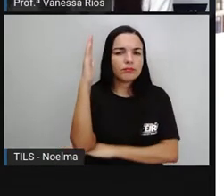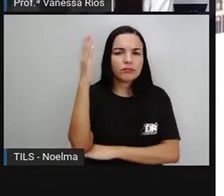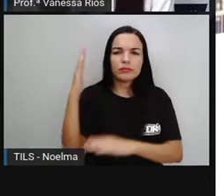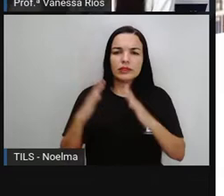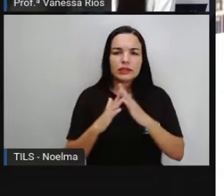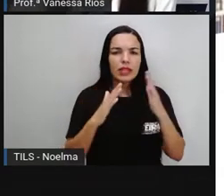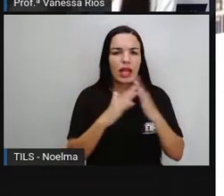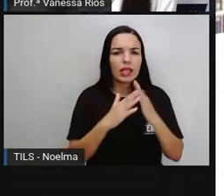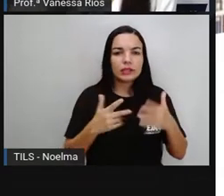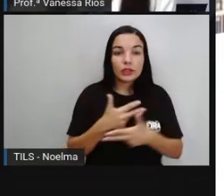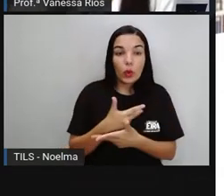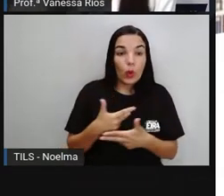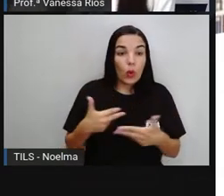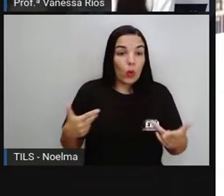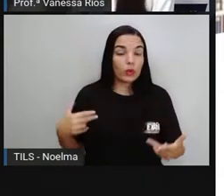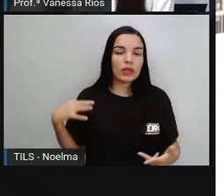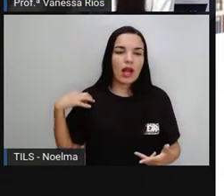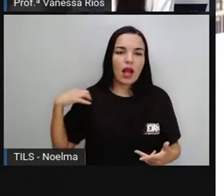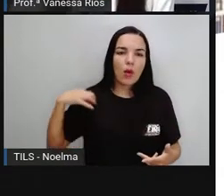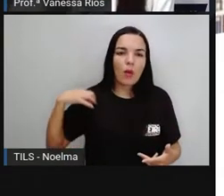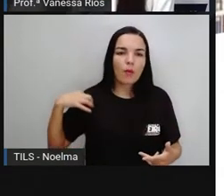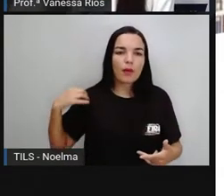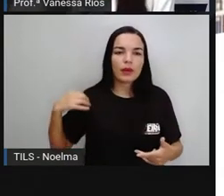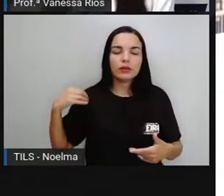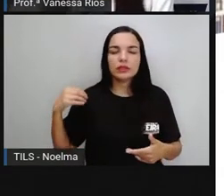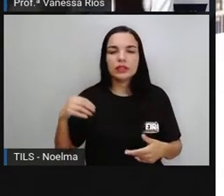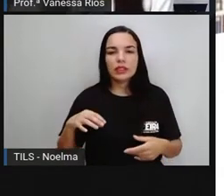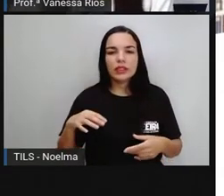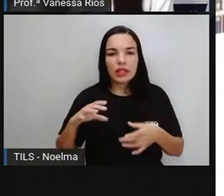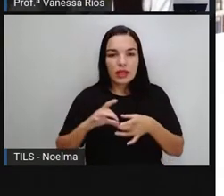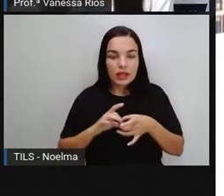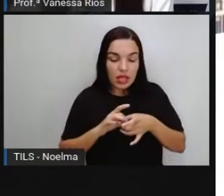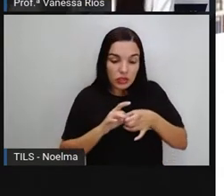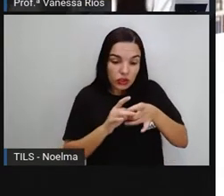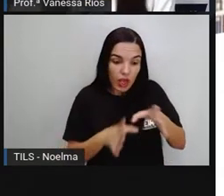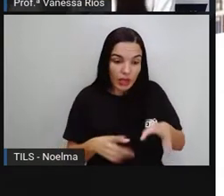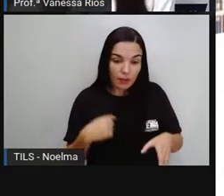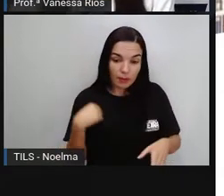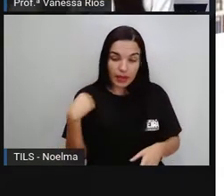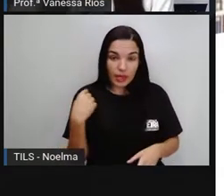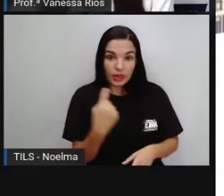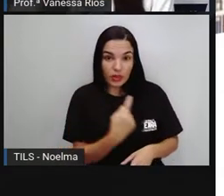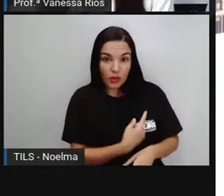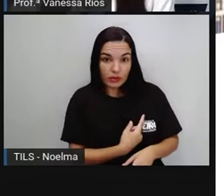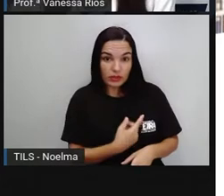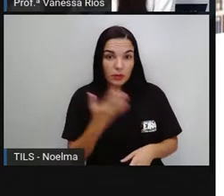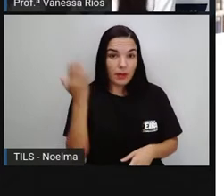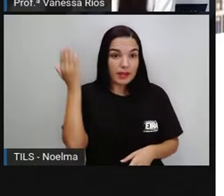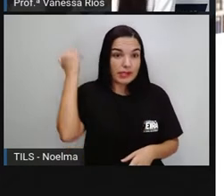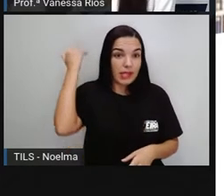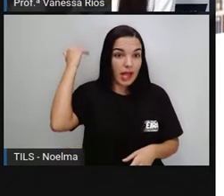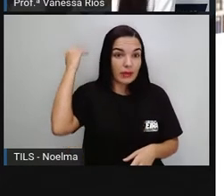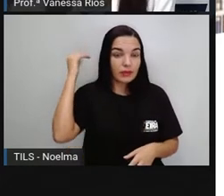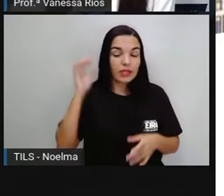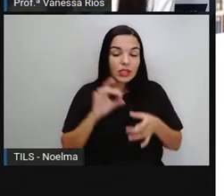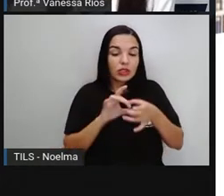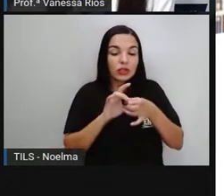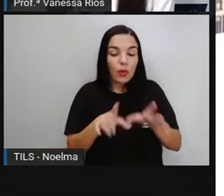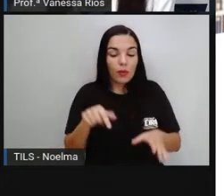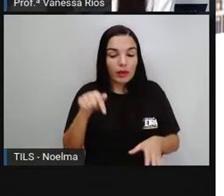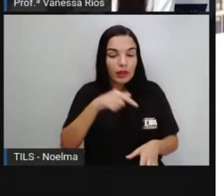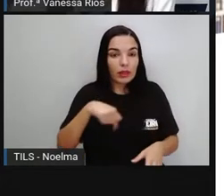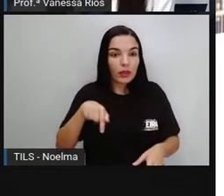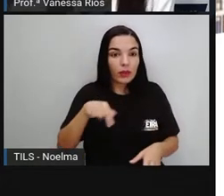a dia foram deixados para nós e são uma demonstração viva dos grandes feitos realizados pelo homem